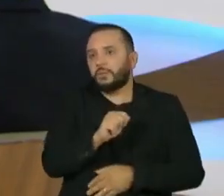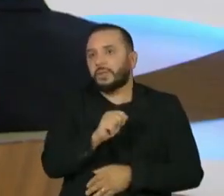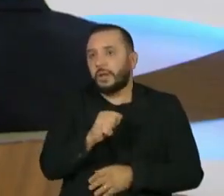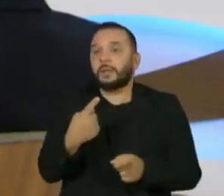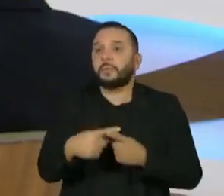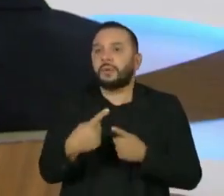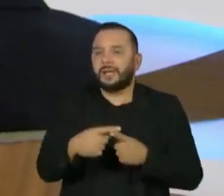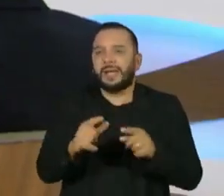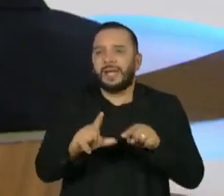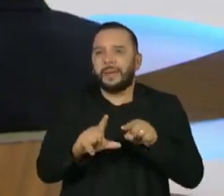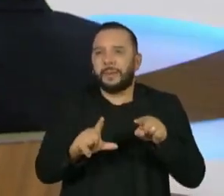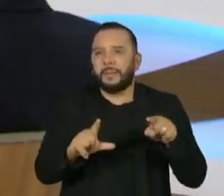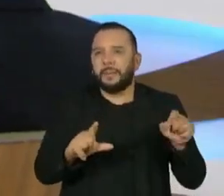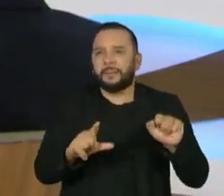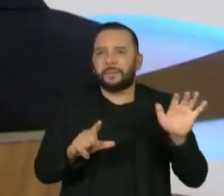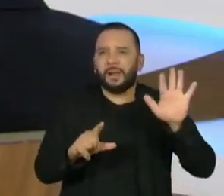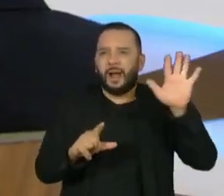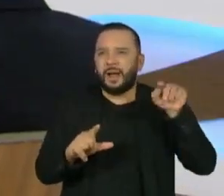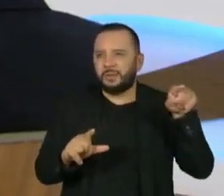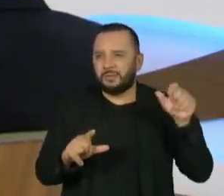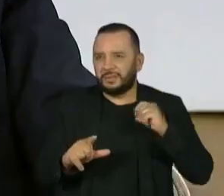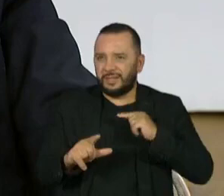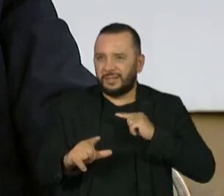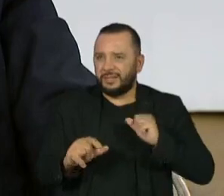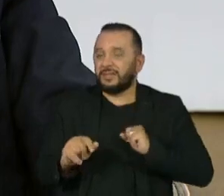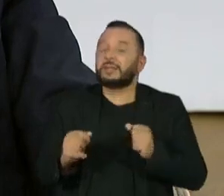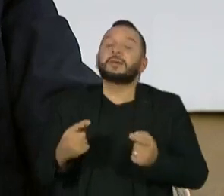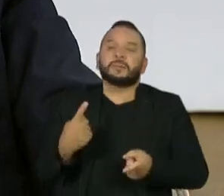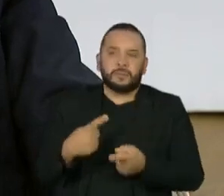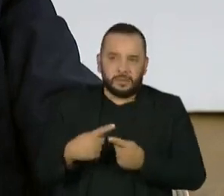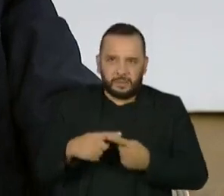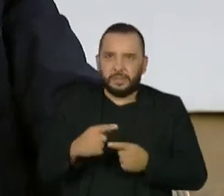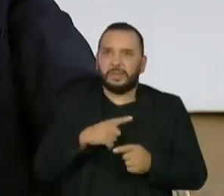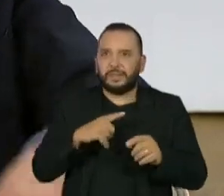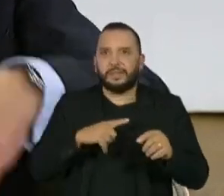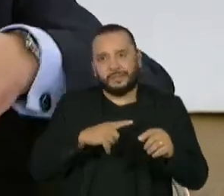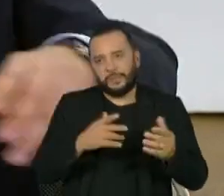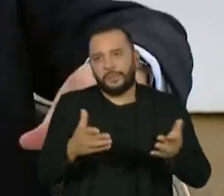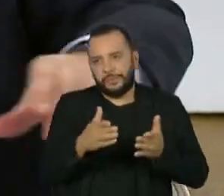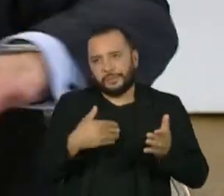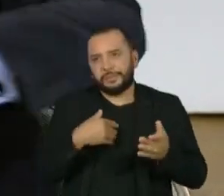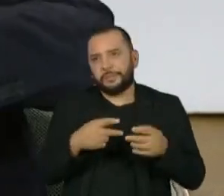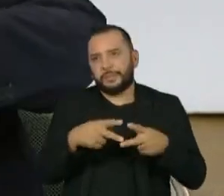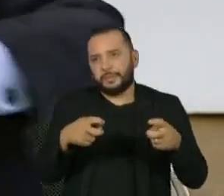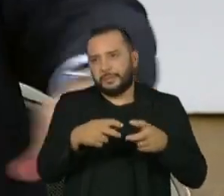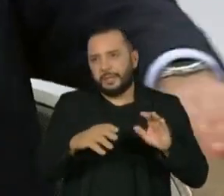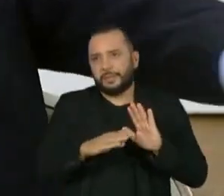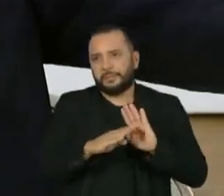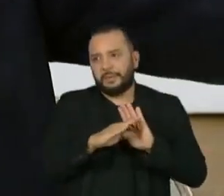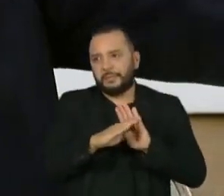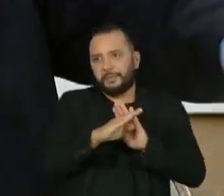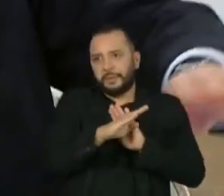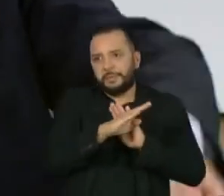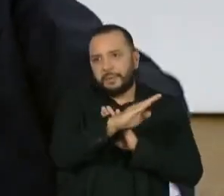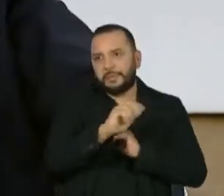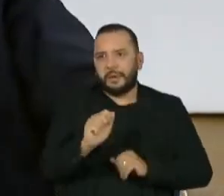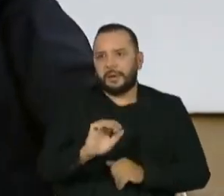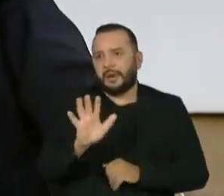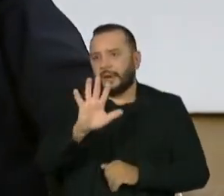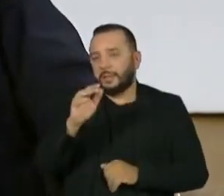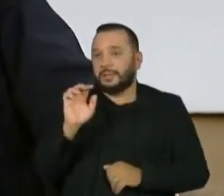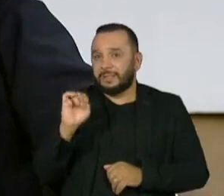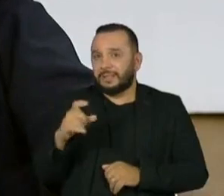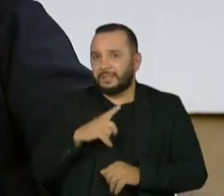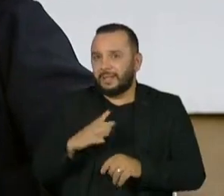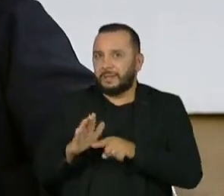isso aqui sobre a lógica dos múltiplos que essas empresas têm. Hoje, se você for pegar nos últimos IPOs